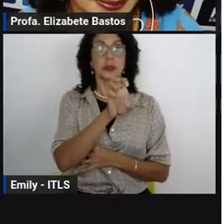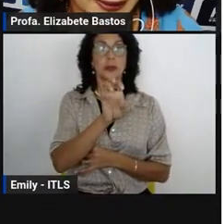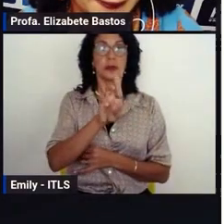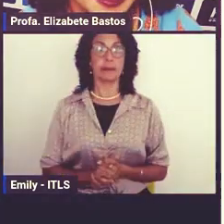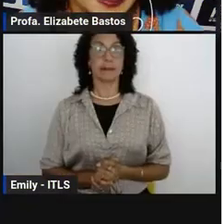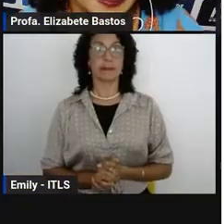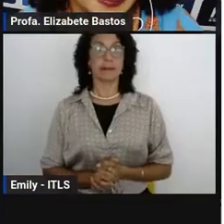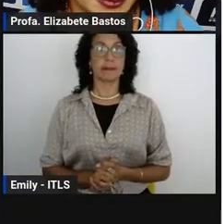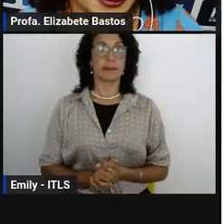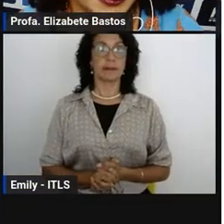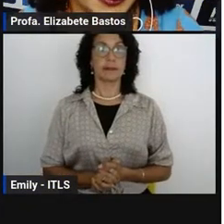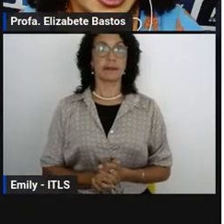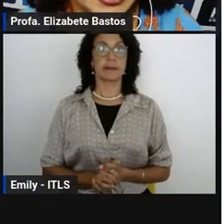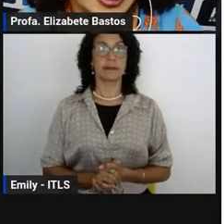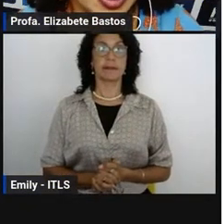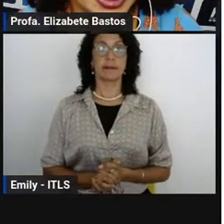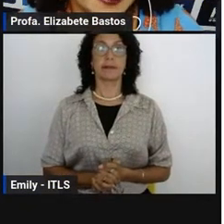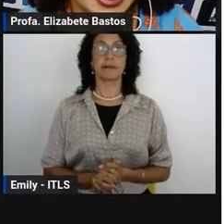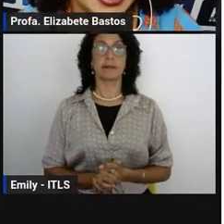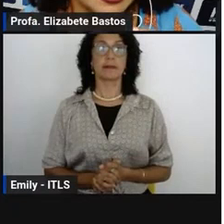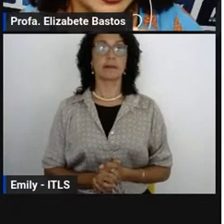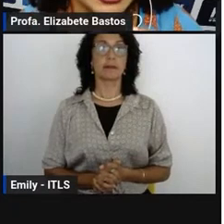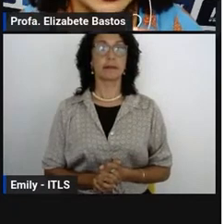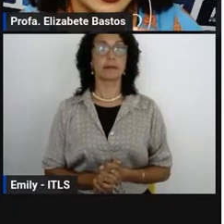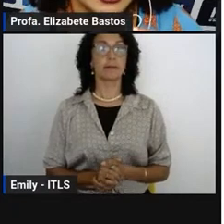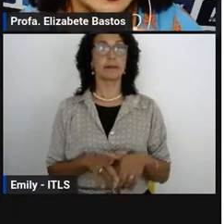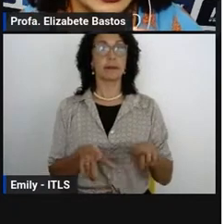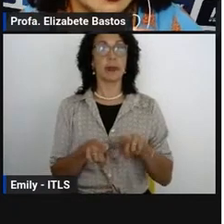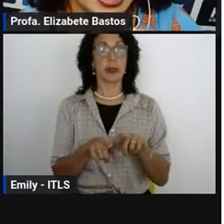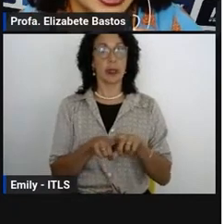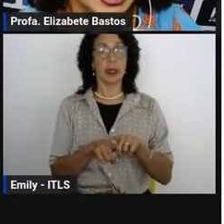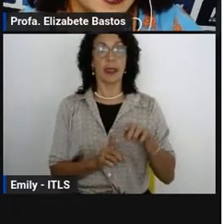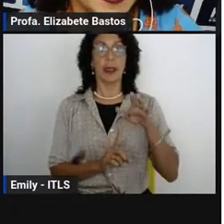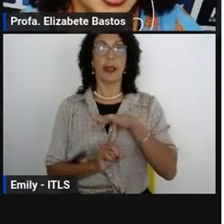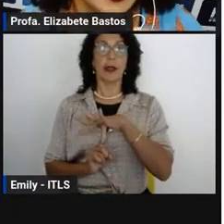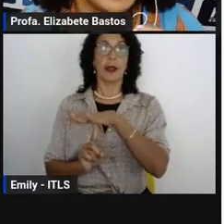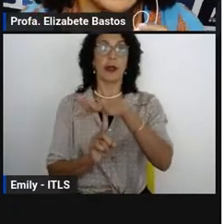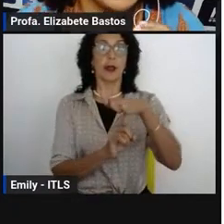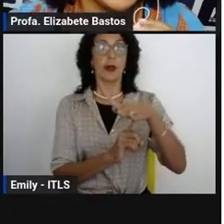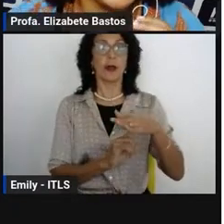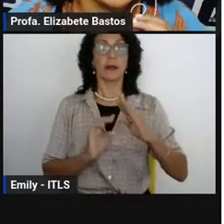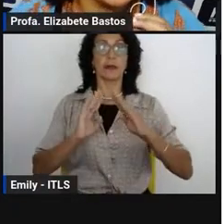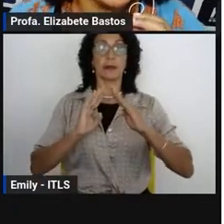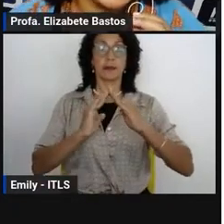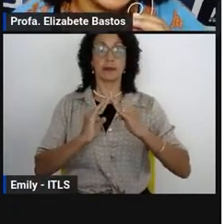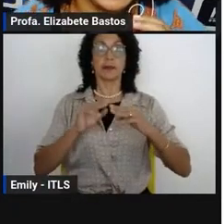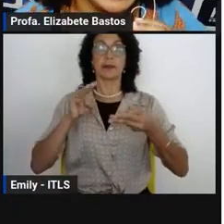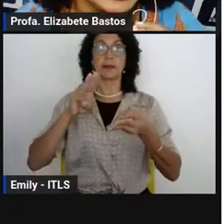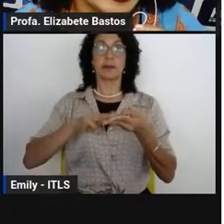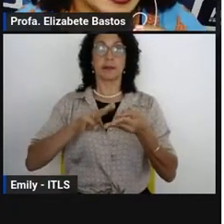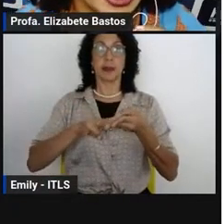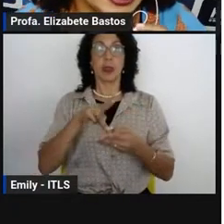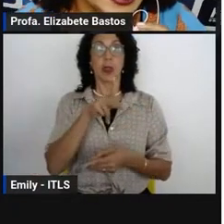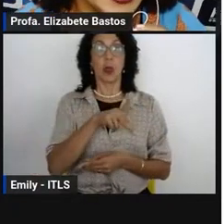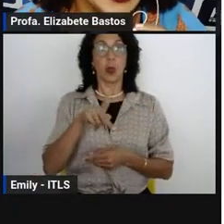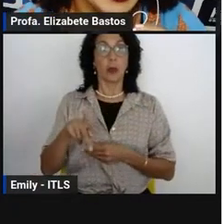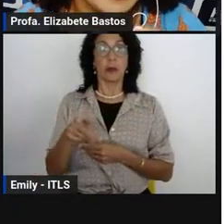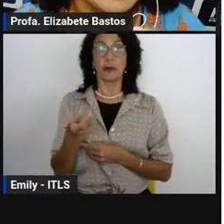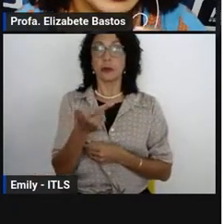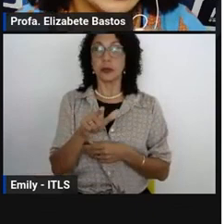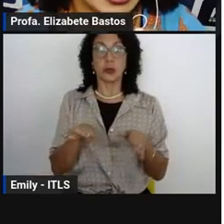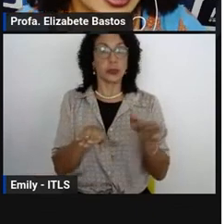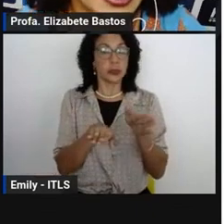também. Pronto. Temos também a Feira Escolar de Matemática. O professor Fernando não está aqui no momento